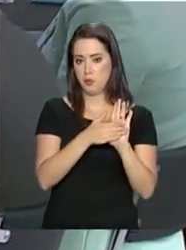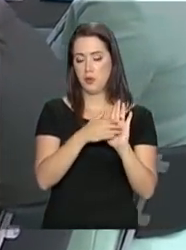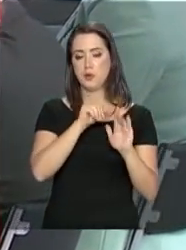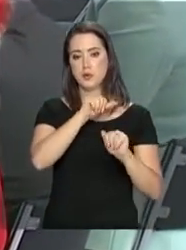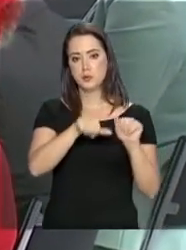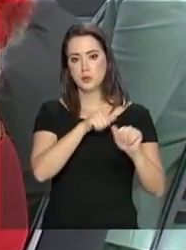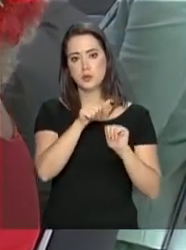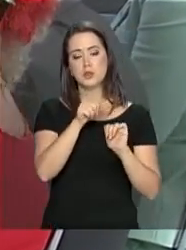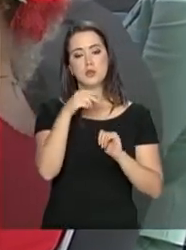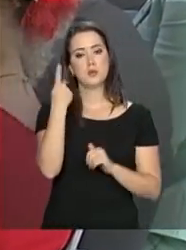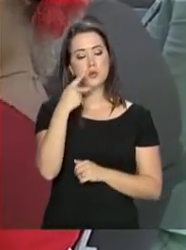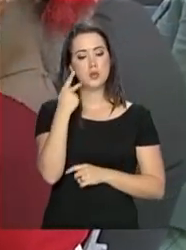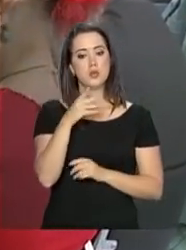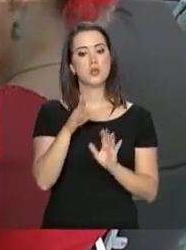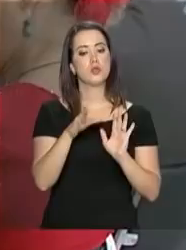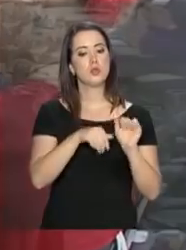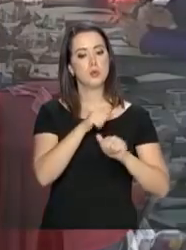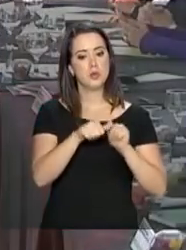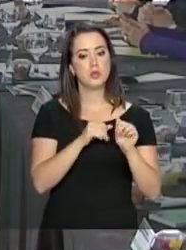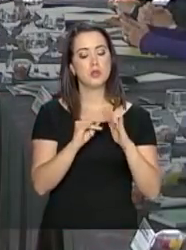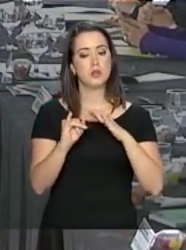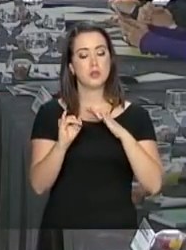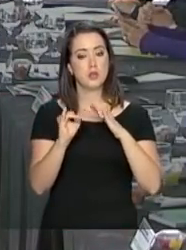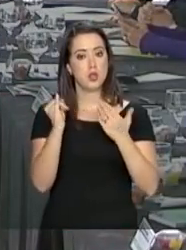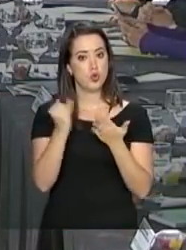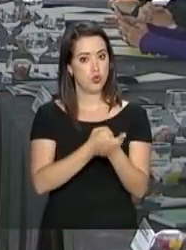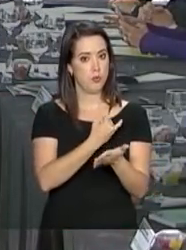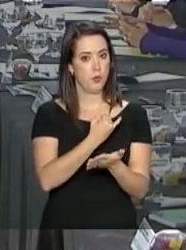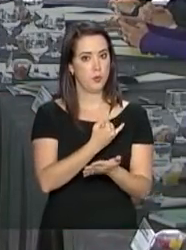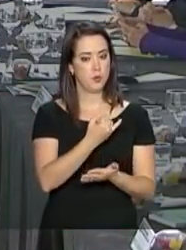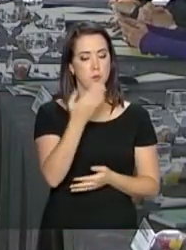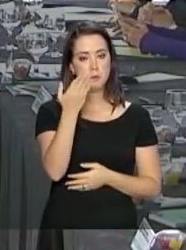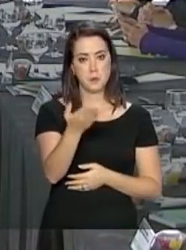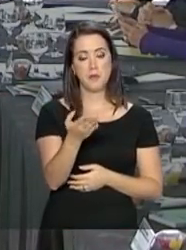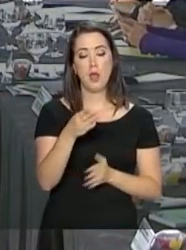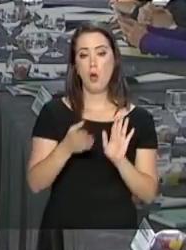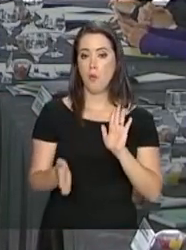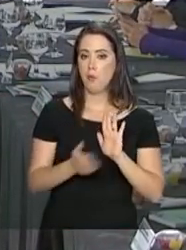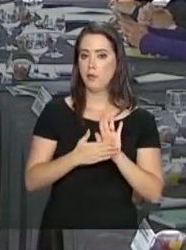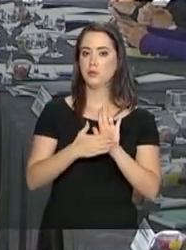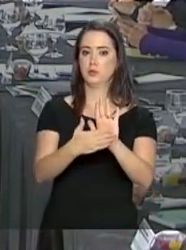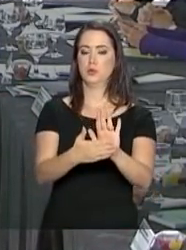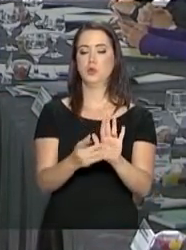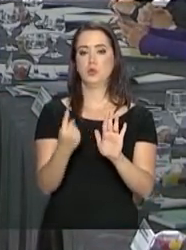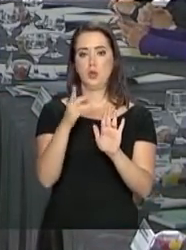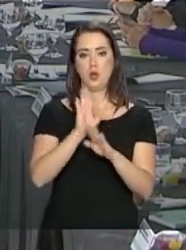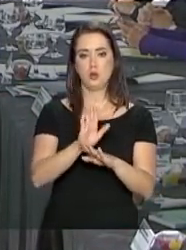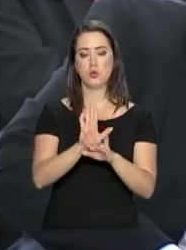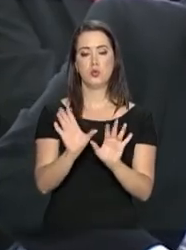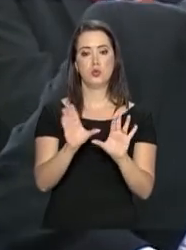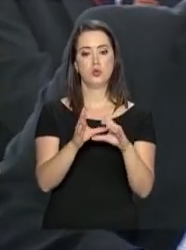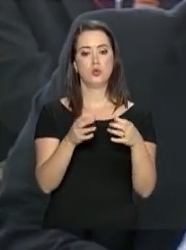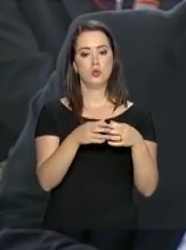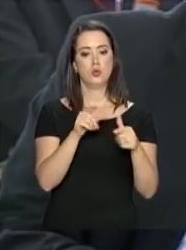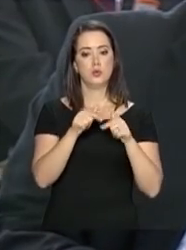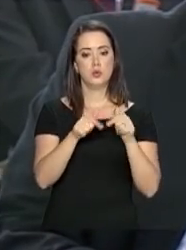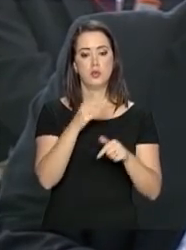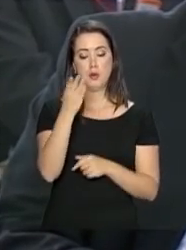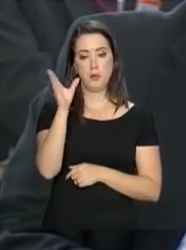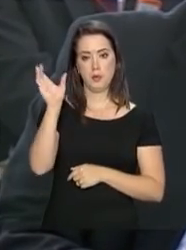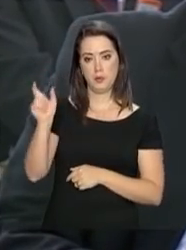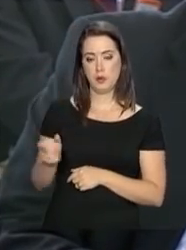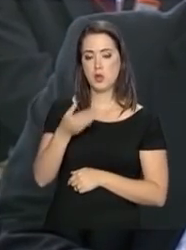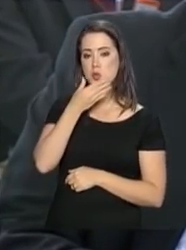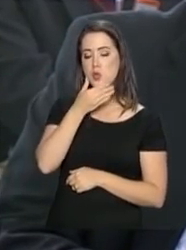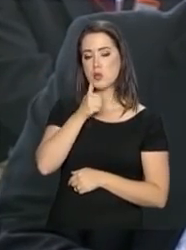reforma política e reforma tributária. Ao apresentar as contribuições de uma das comissões de trabalho, esta conselheira